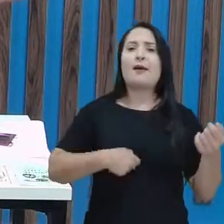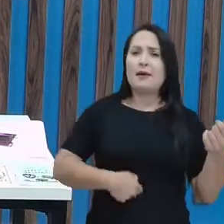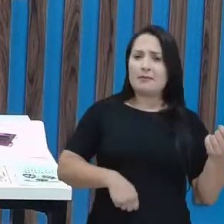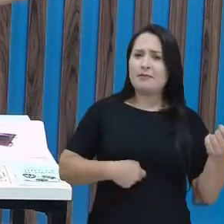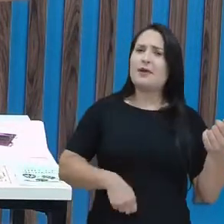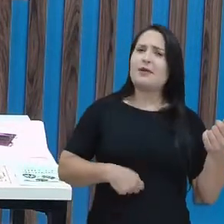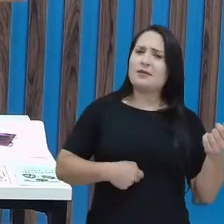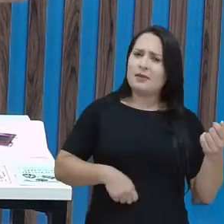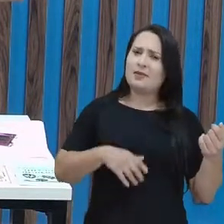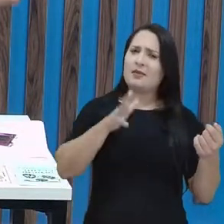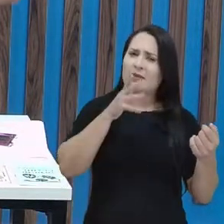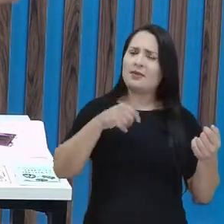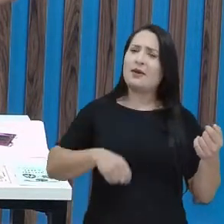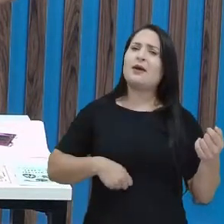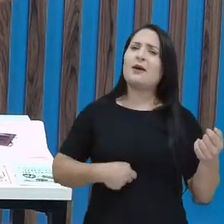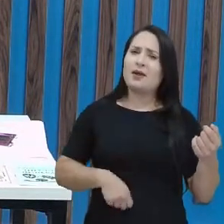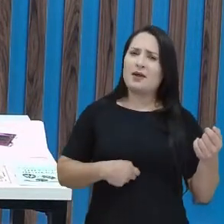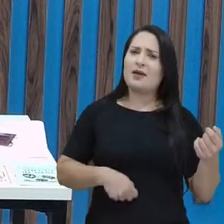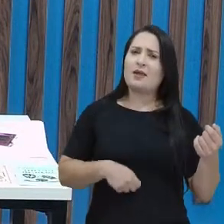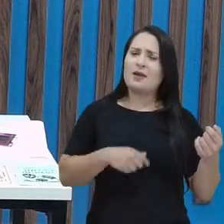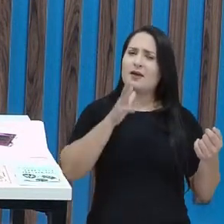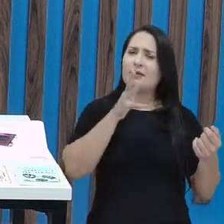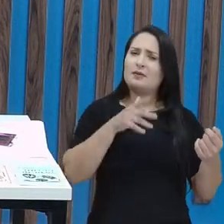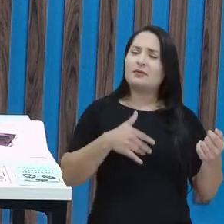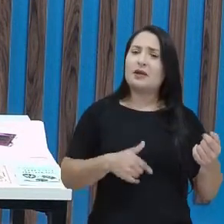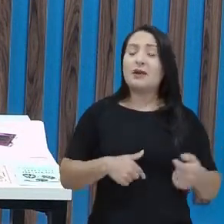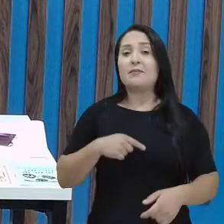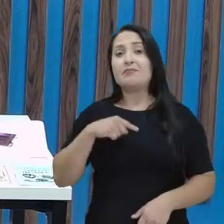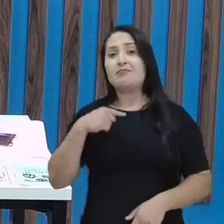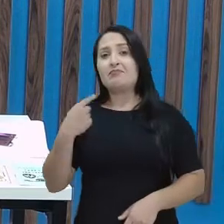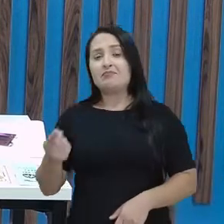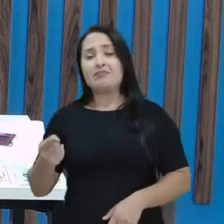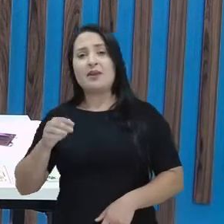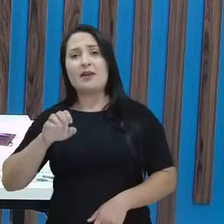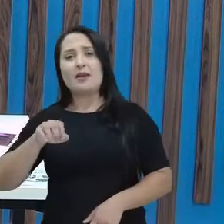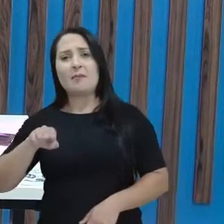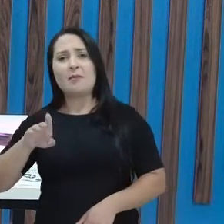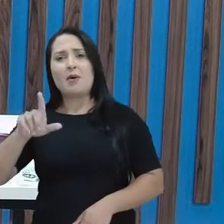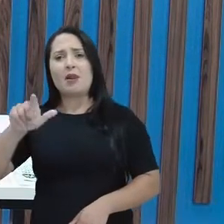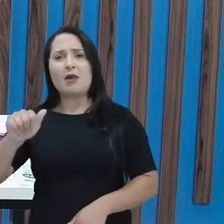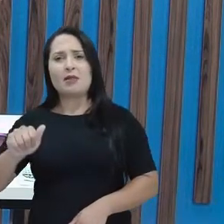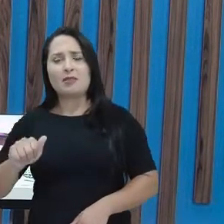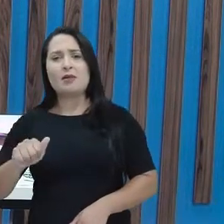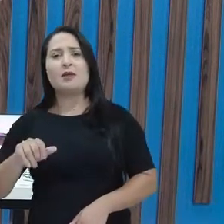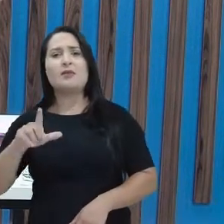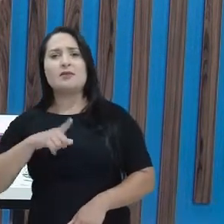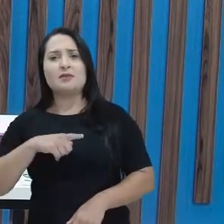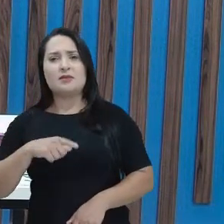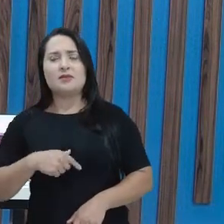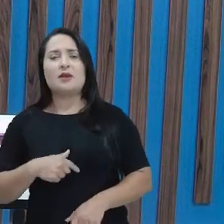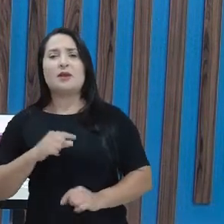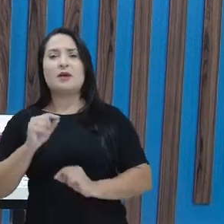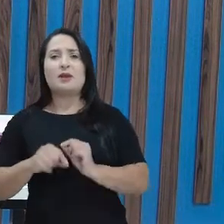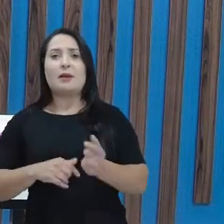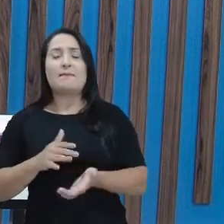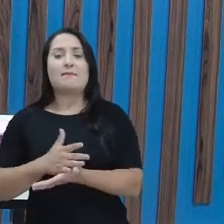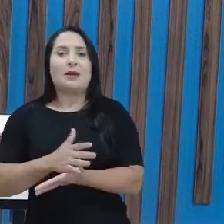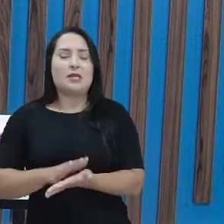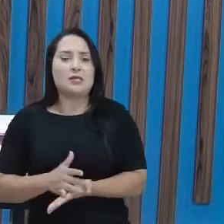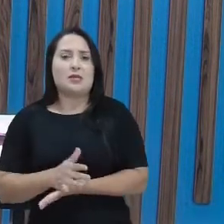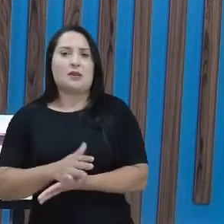é mais lentinho ali com a viola? A embolada tem o acompanhamento musical feito através de